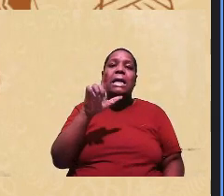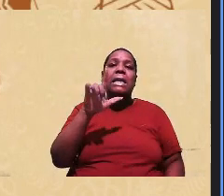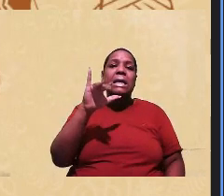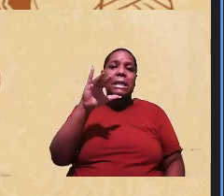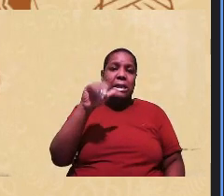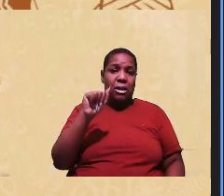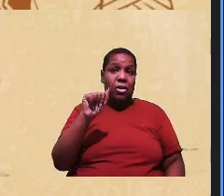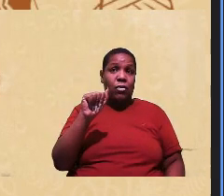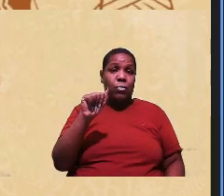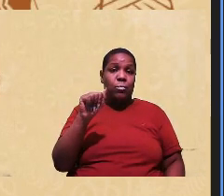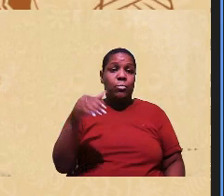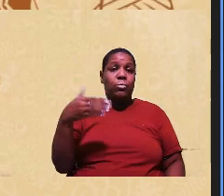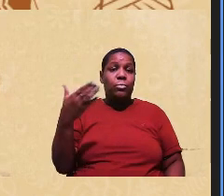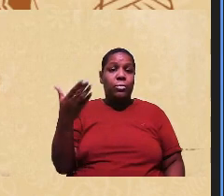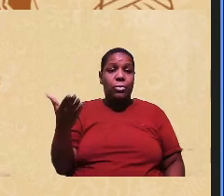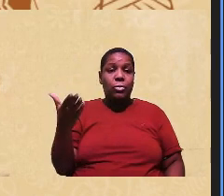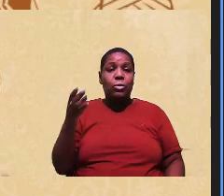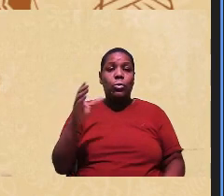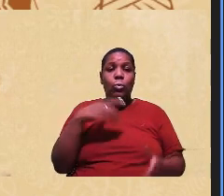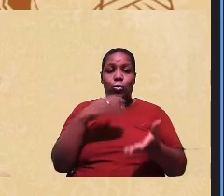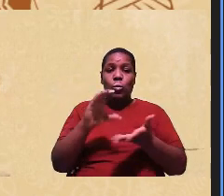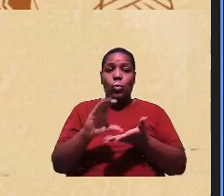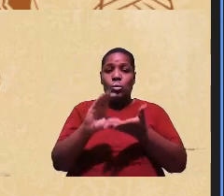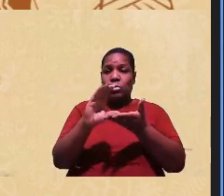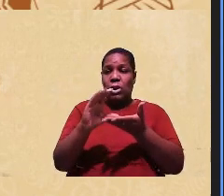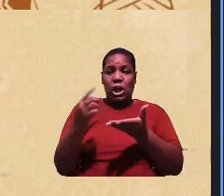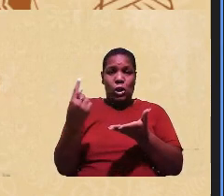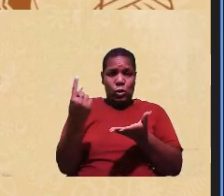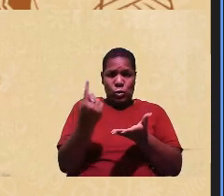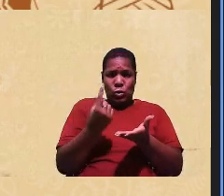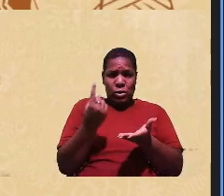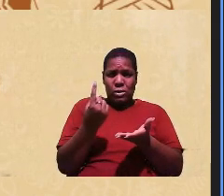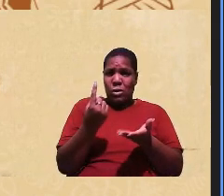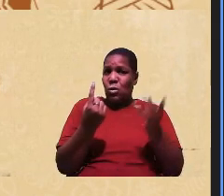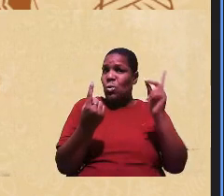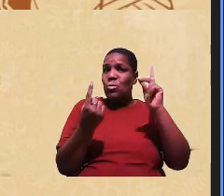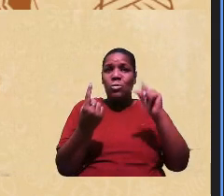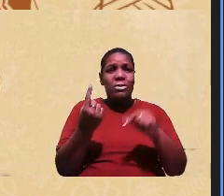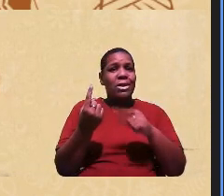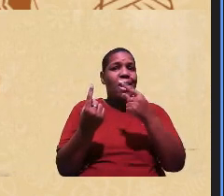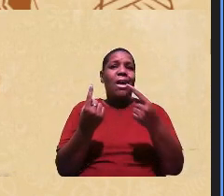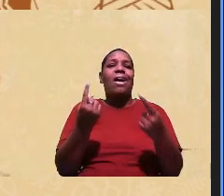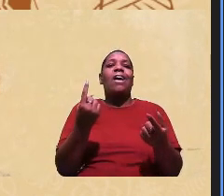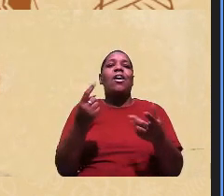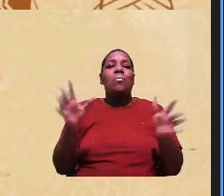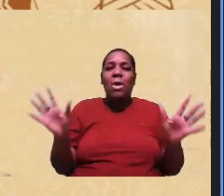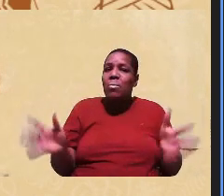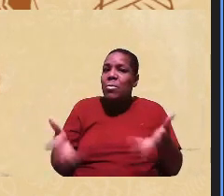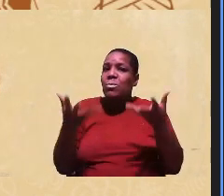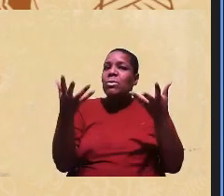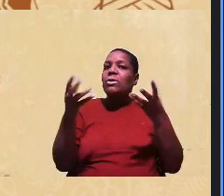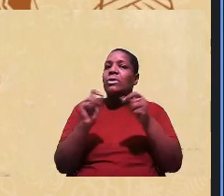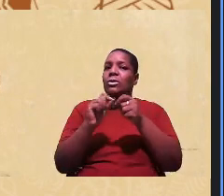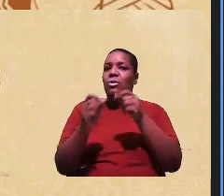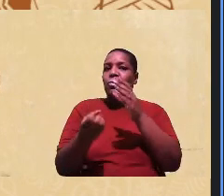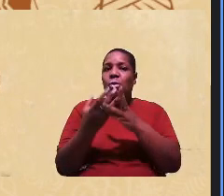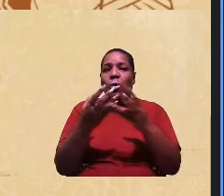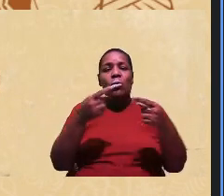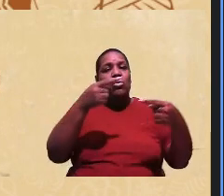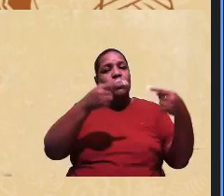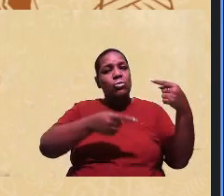o conselho sozinho ele não é suficiente para promover produções discussões